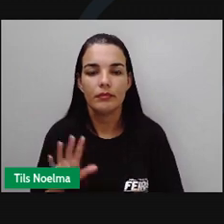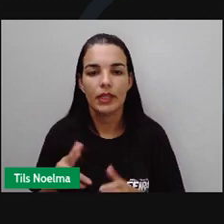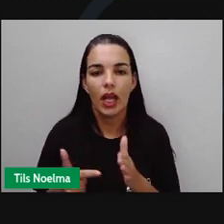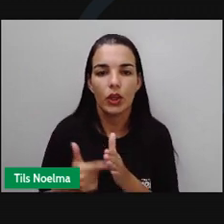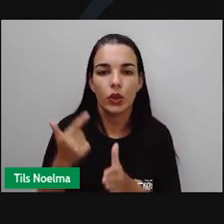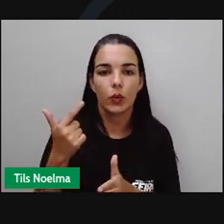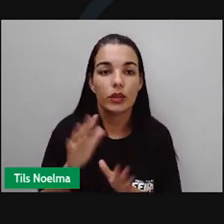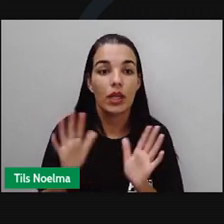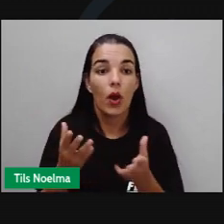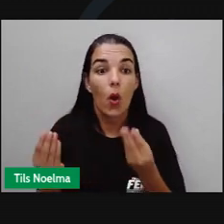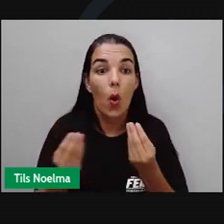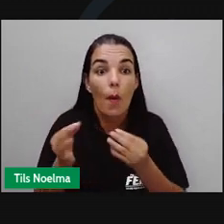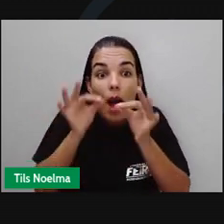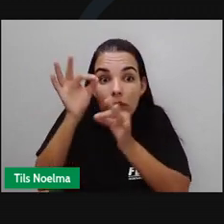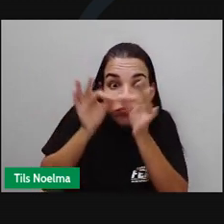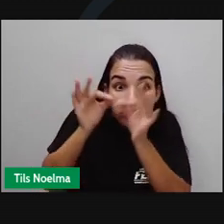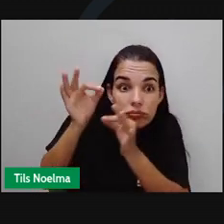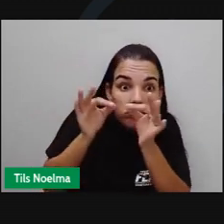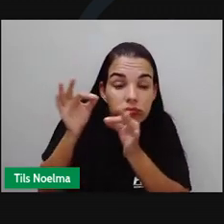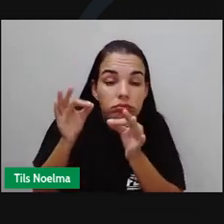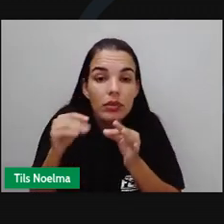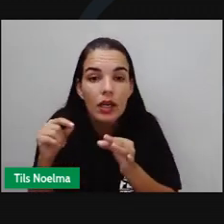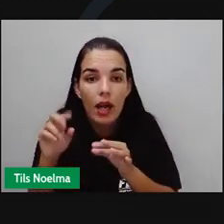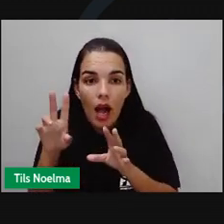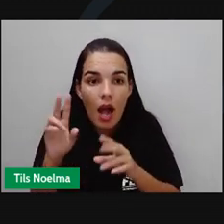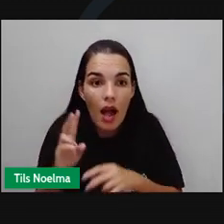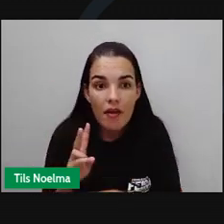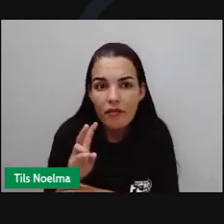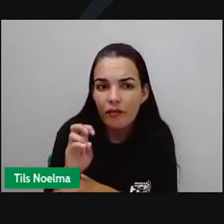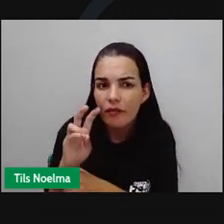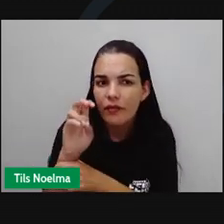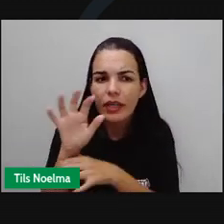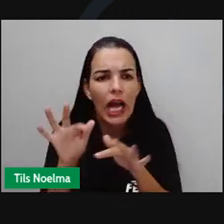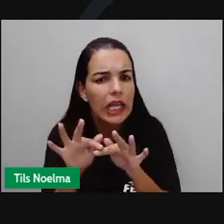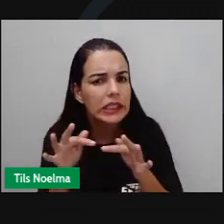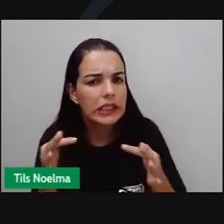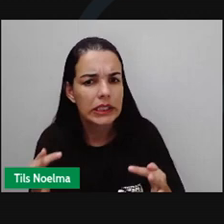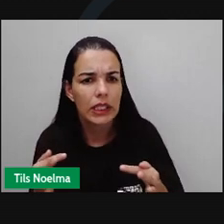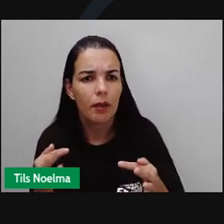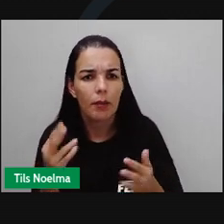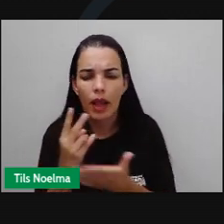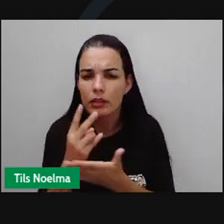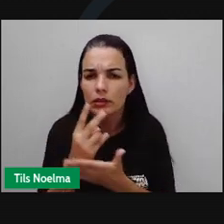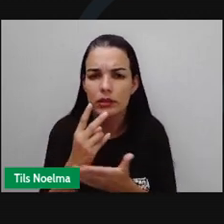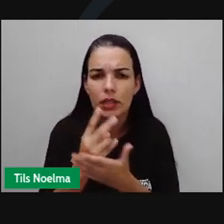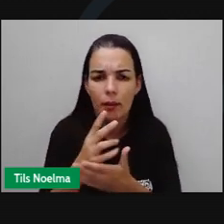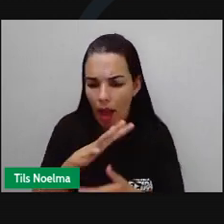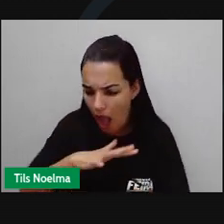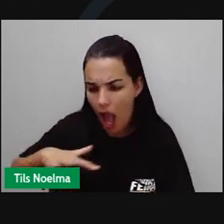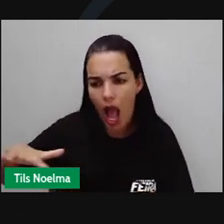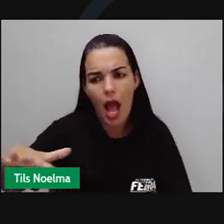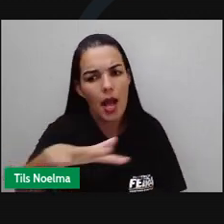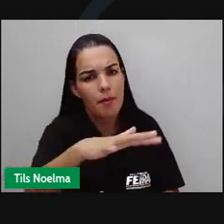Estrutura dos vírus. Os vírus são muito simples e se encontram em quase todos os ambientes. A sua